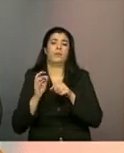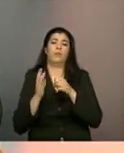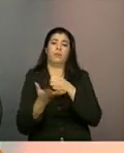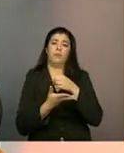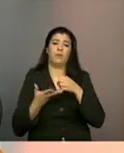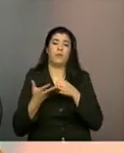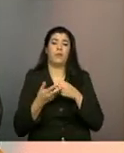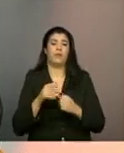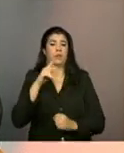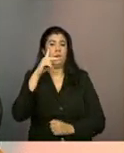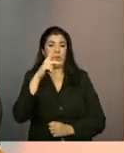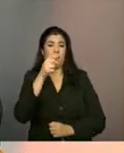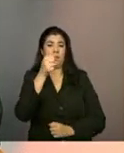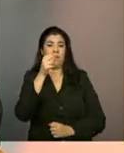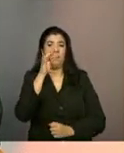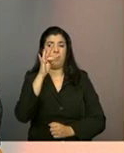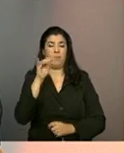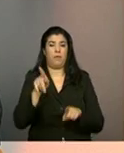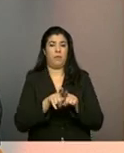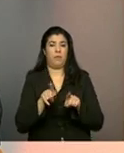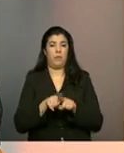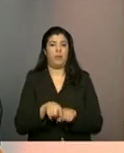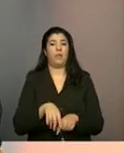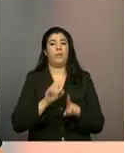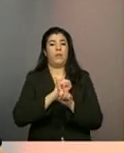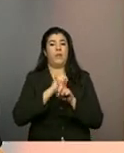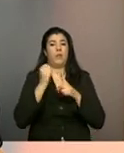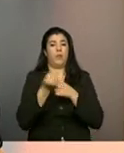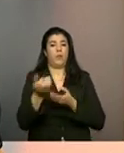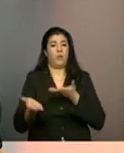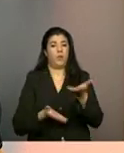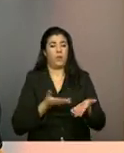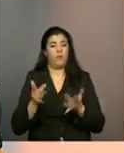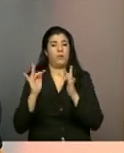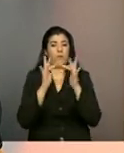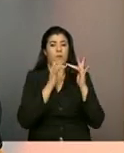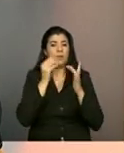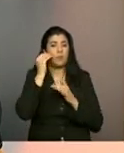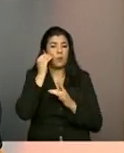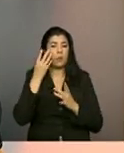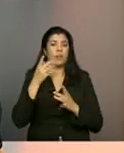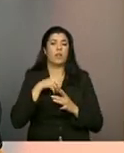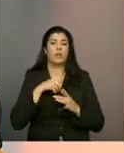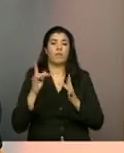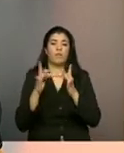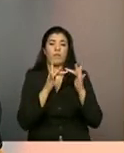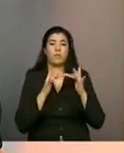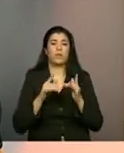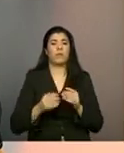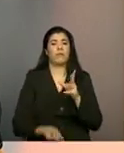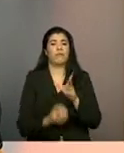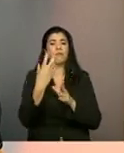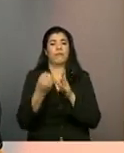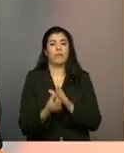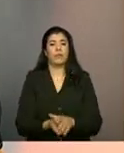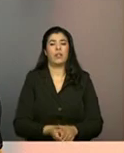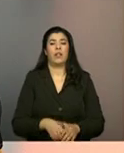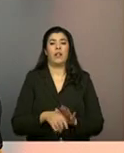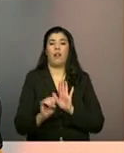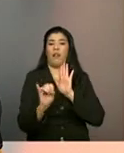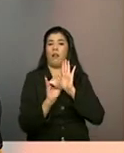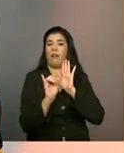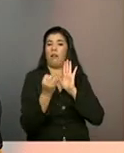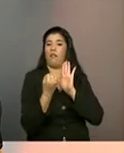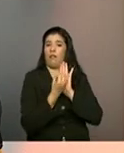aí tanto o PAIF quanto no serviço de convivência. É nas relações que se cria as identidades, são nas